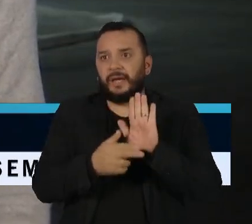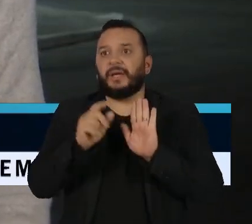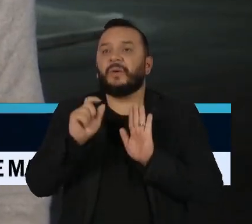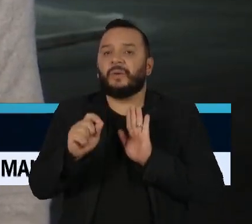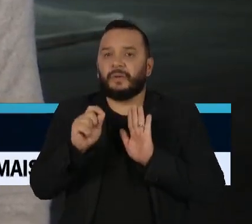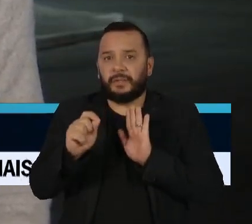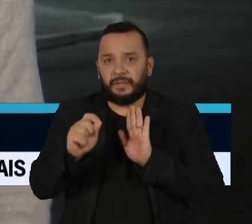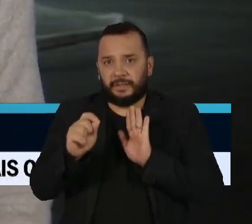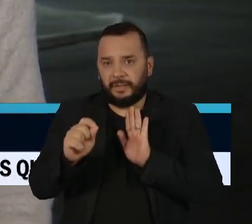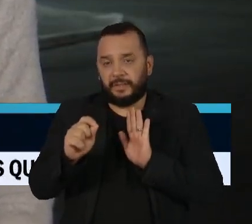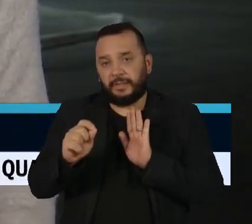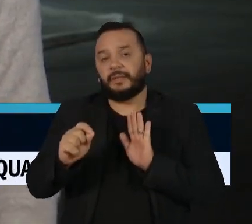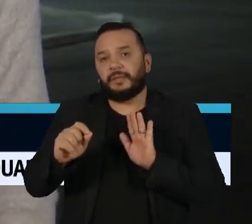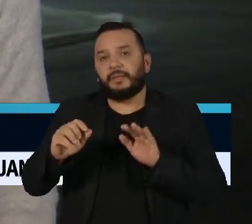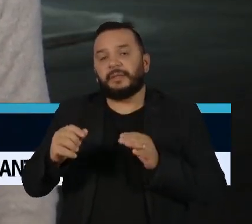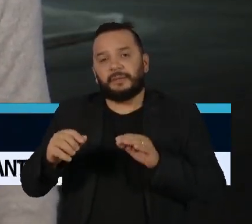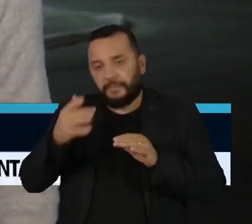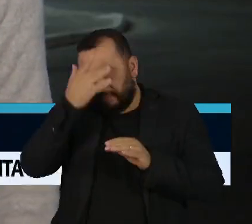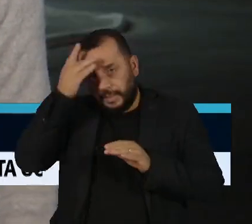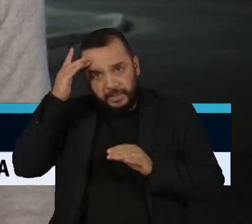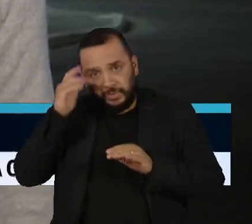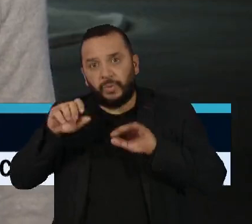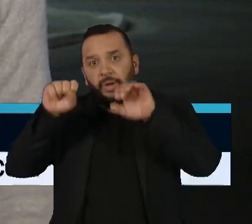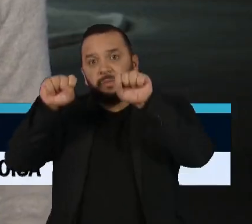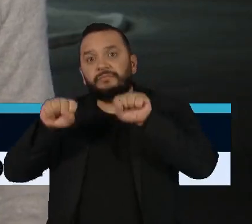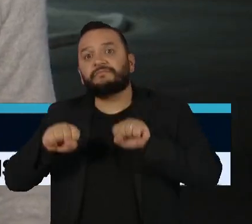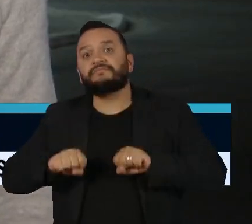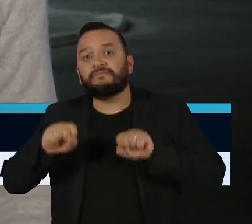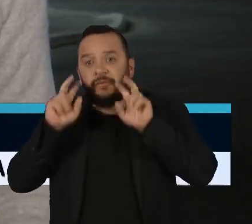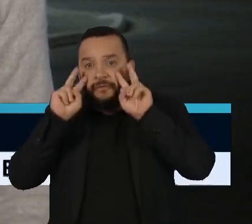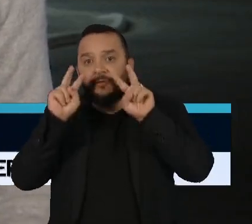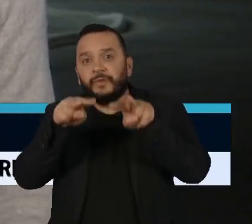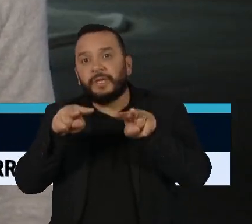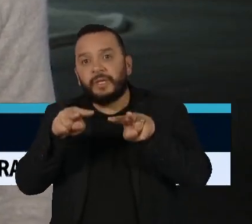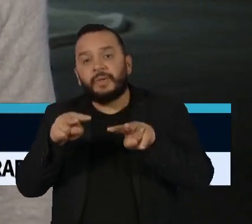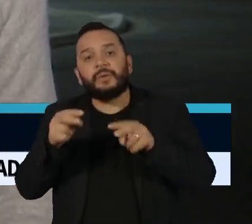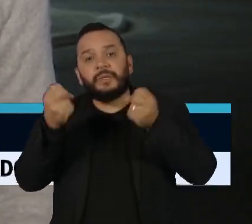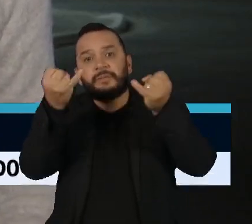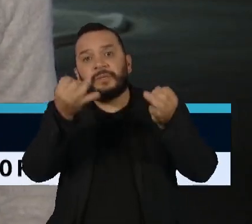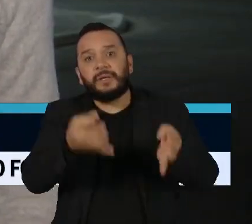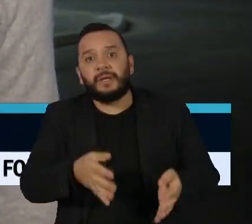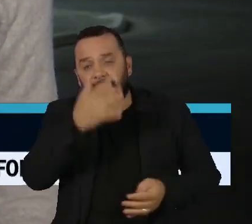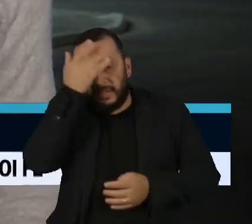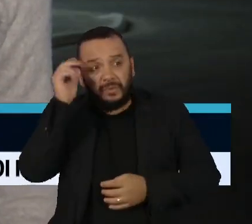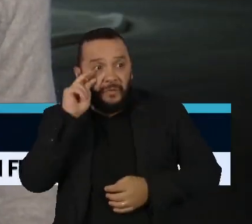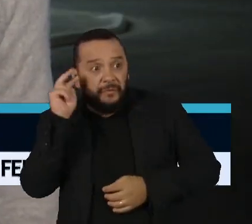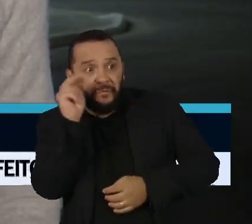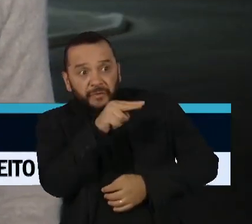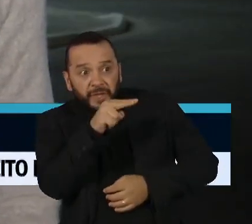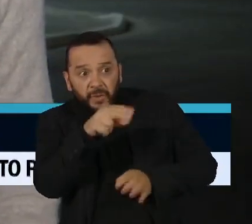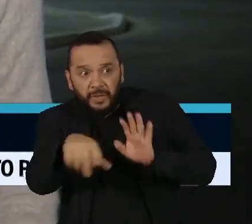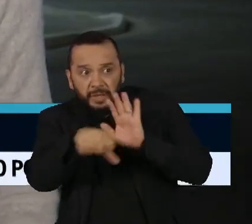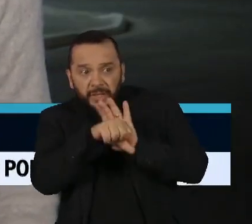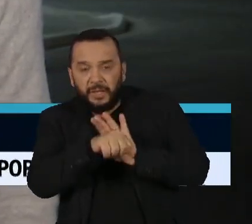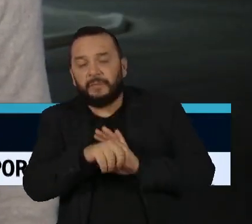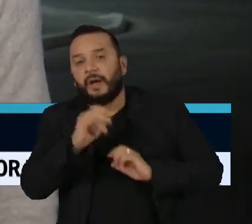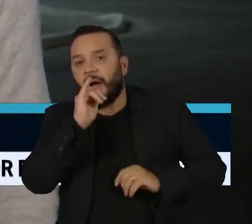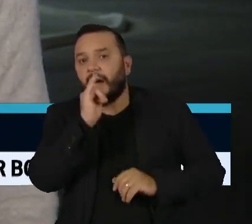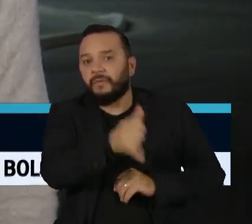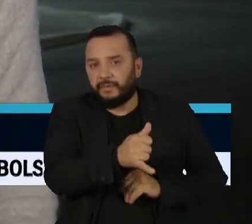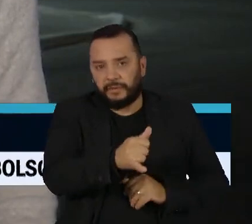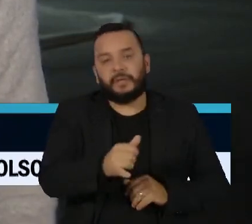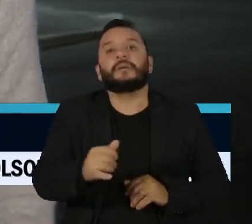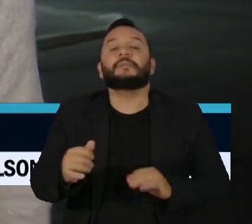as provas testemunhais. Para ficar mais claro, é a pessoa que viu o crime. Com um perfil carcerário formado